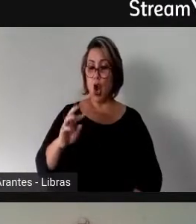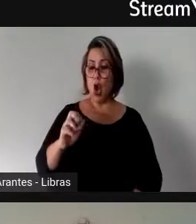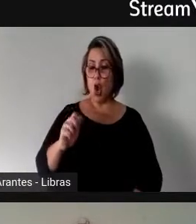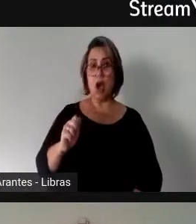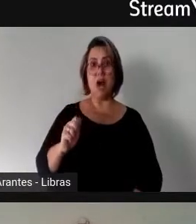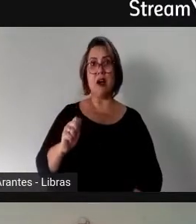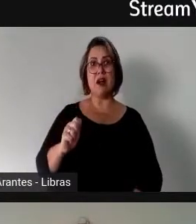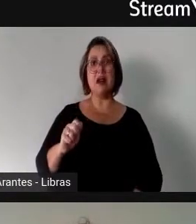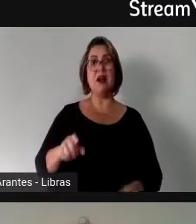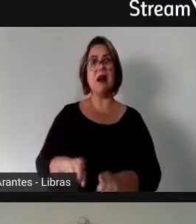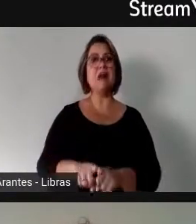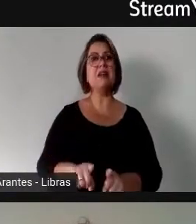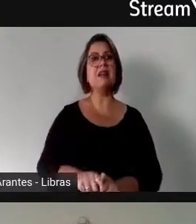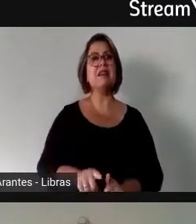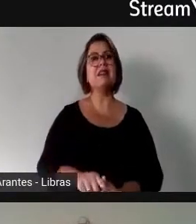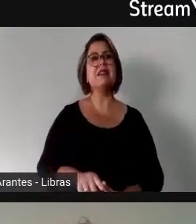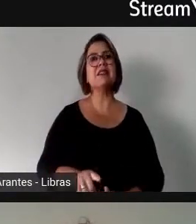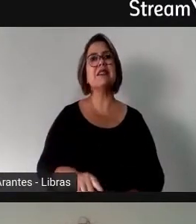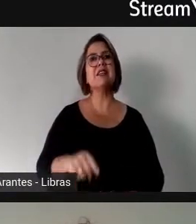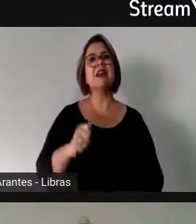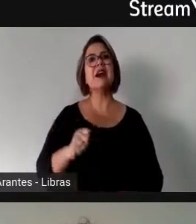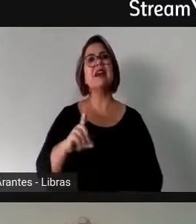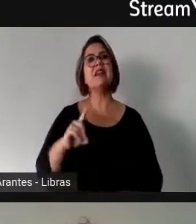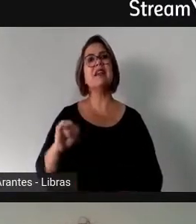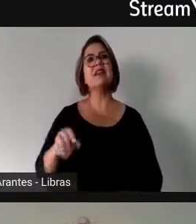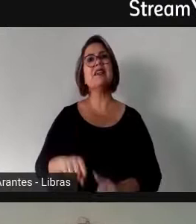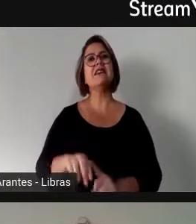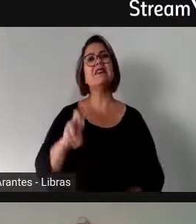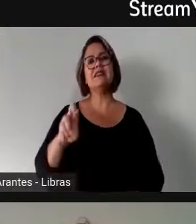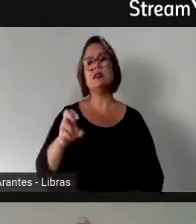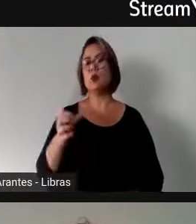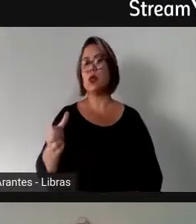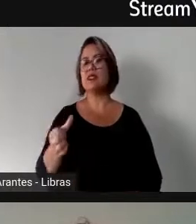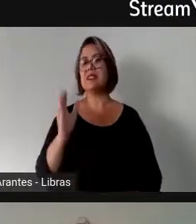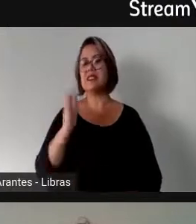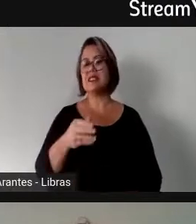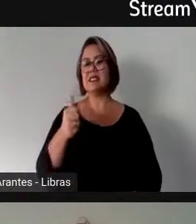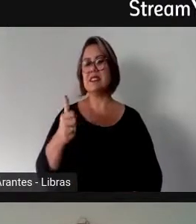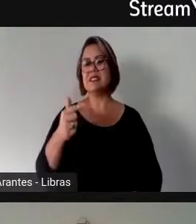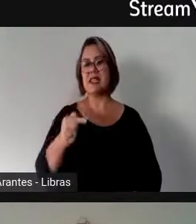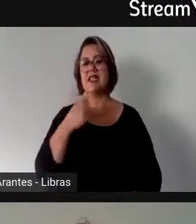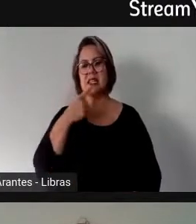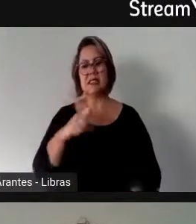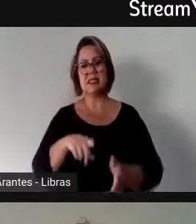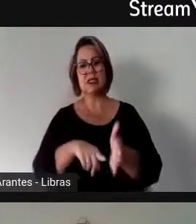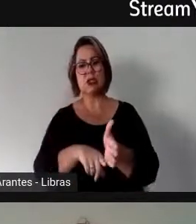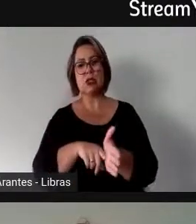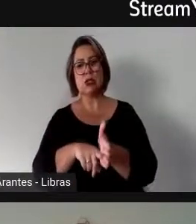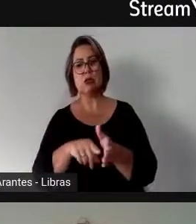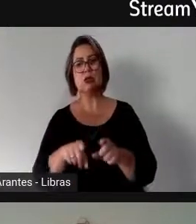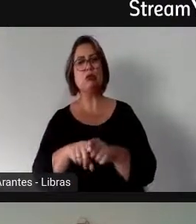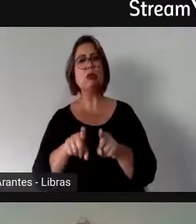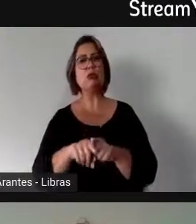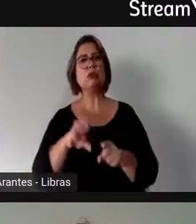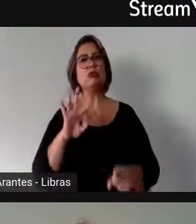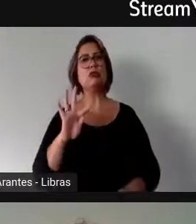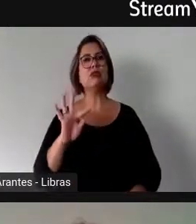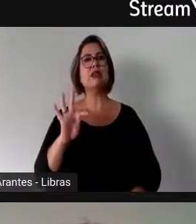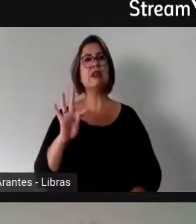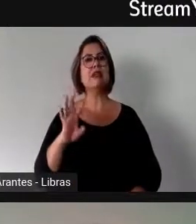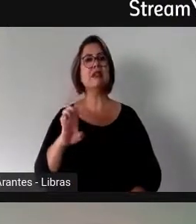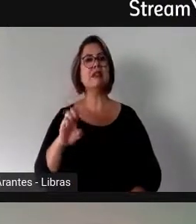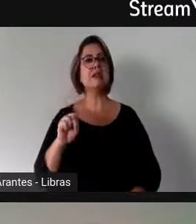ADI 5617 do Supremo e as várias consultas do TSE, essa